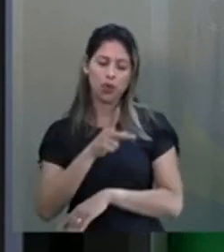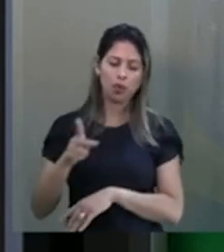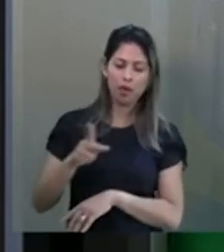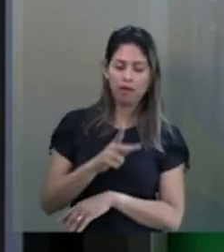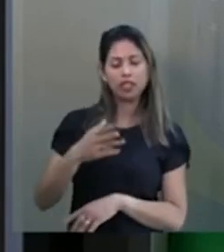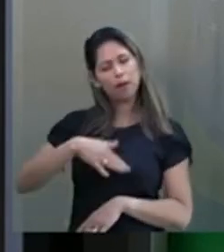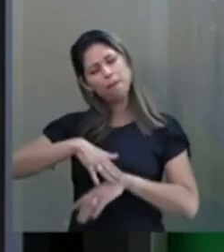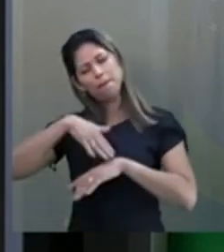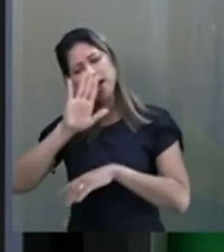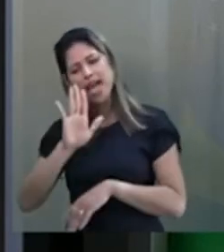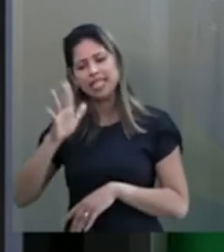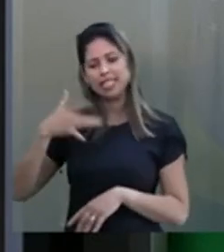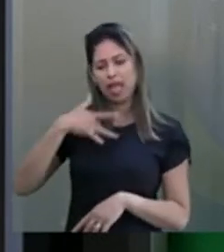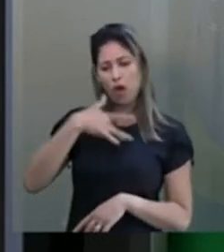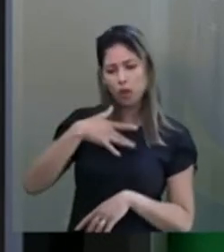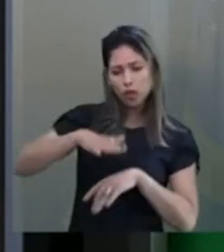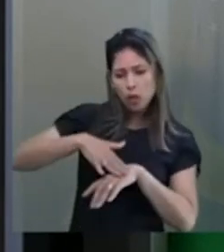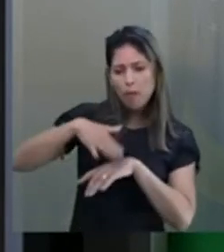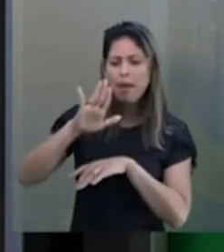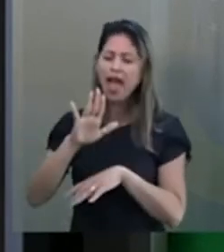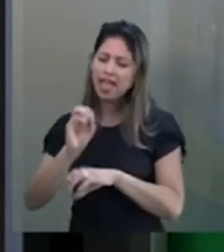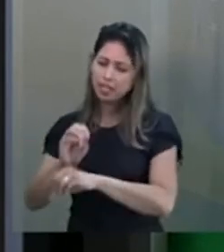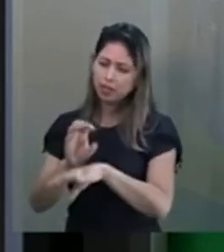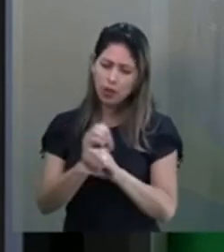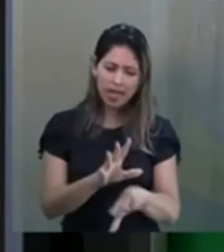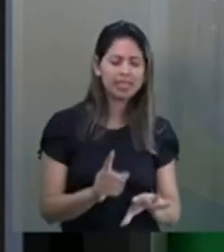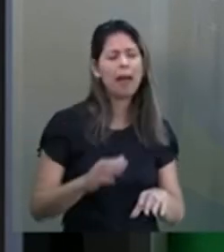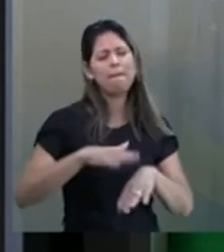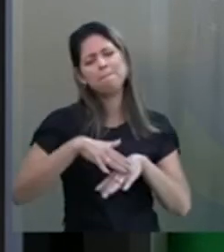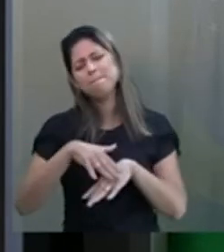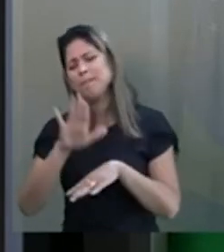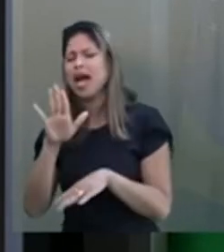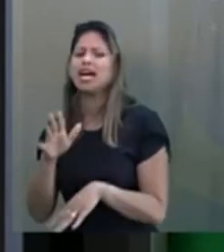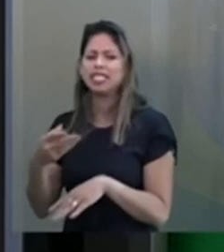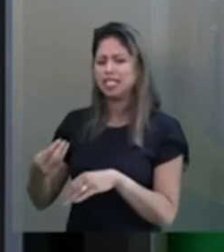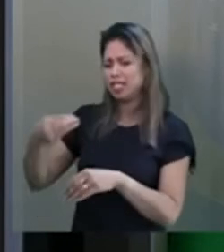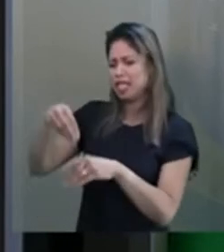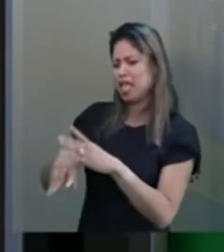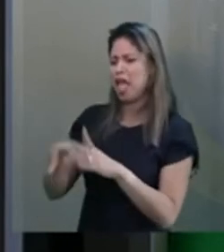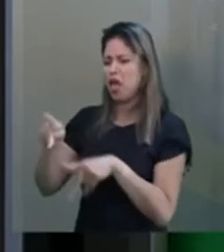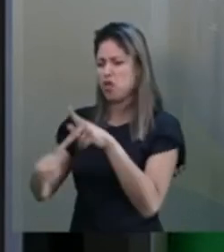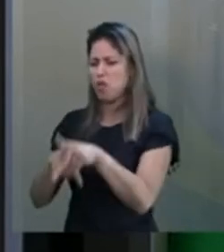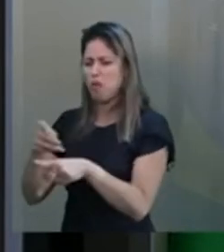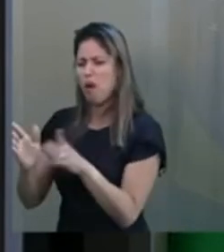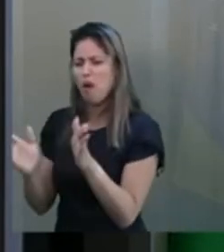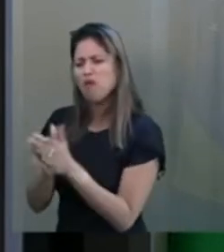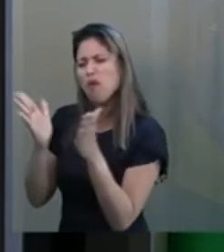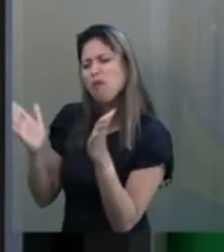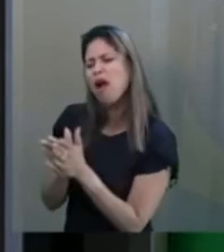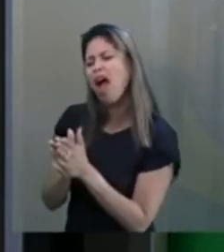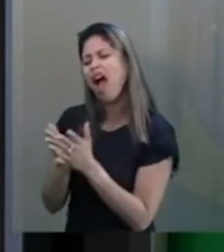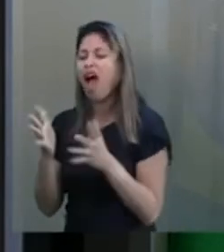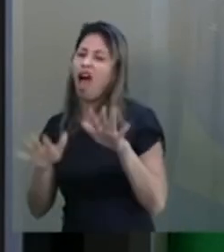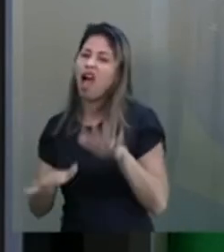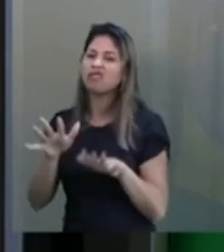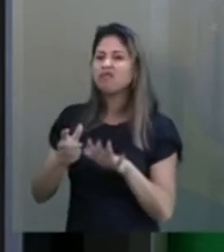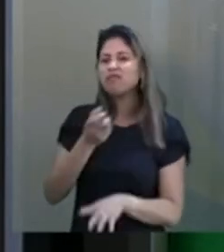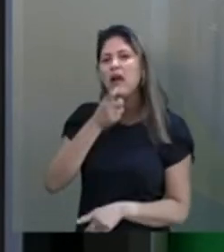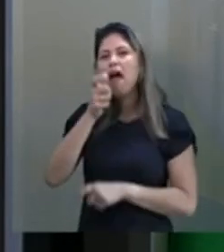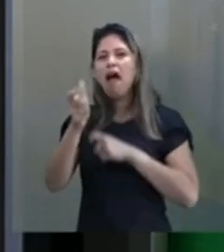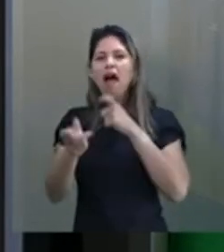educação? É para o povo mais pobre, sofrido, que está na periferia do quilombo? É sempre um discurso muito bonito, muito